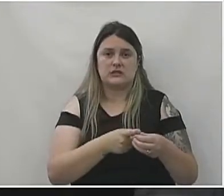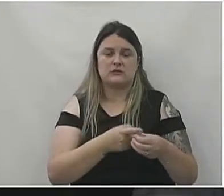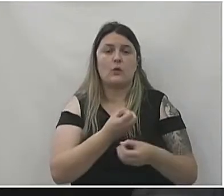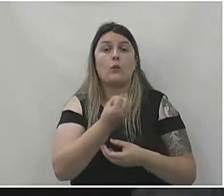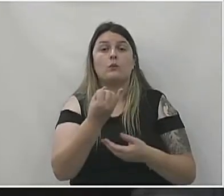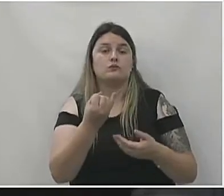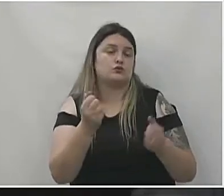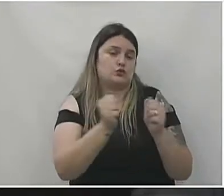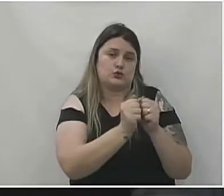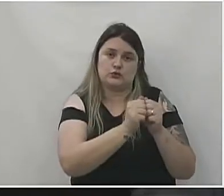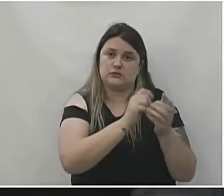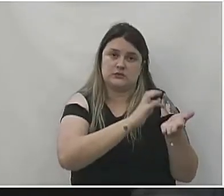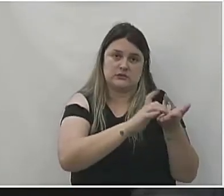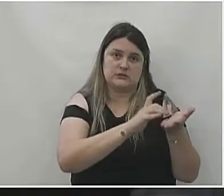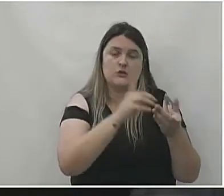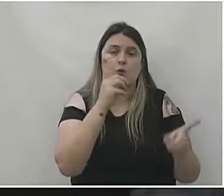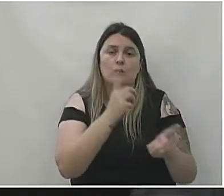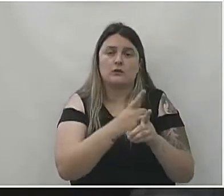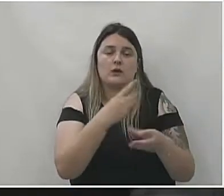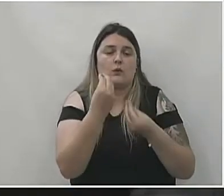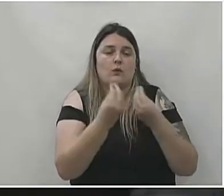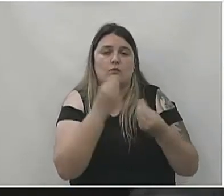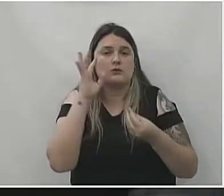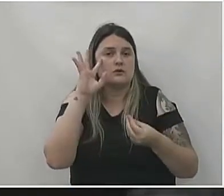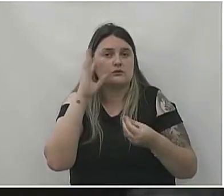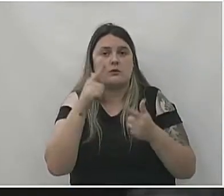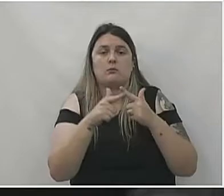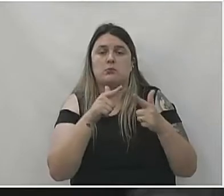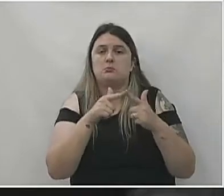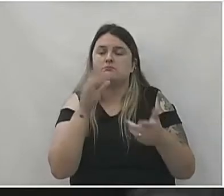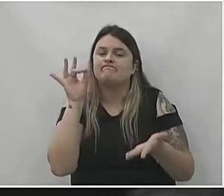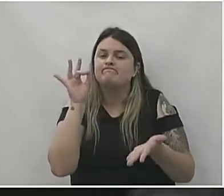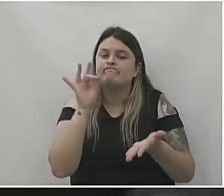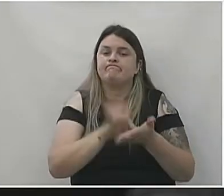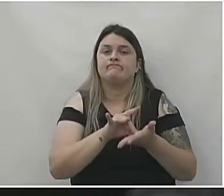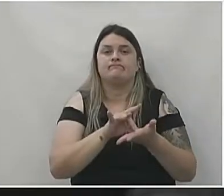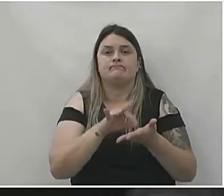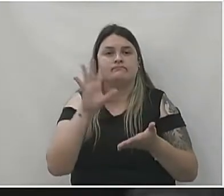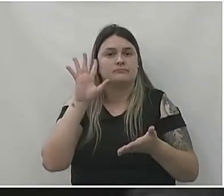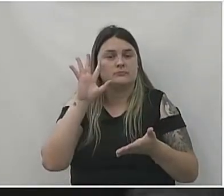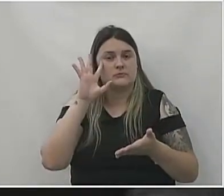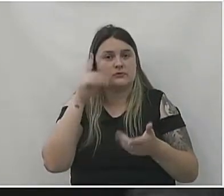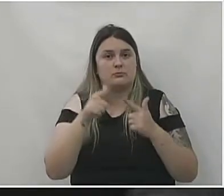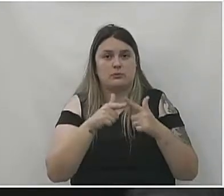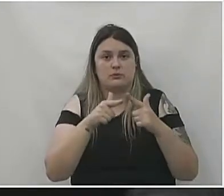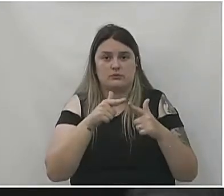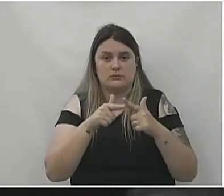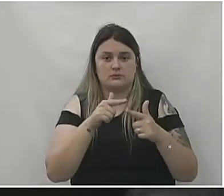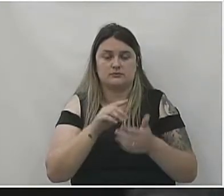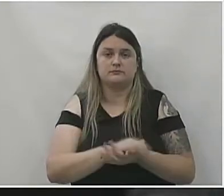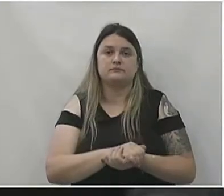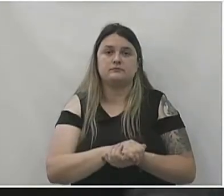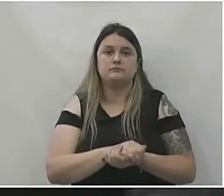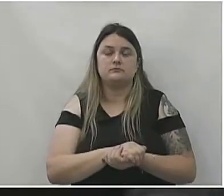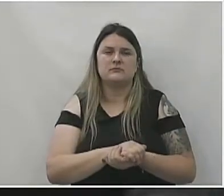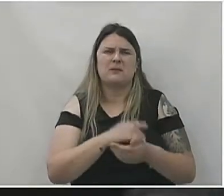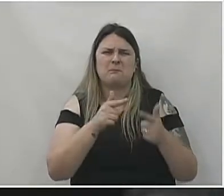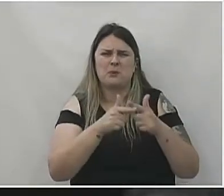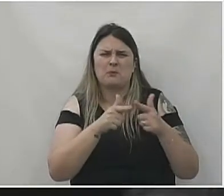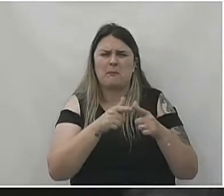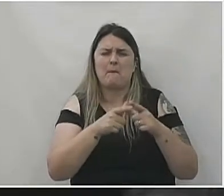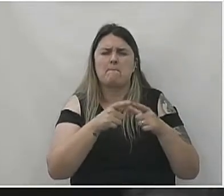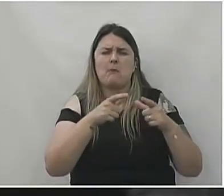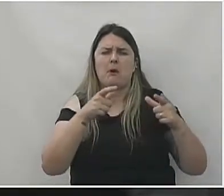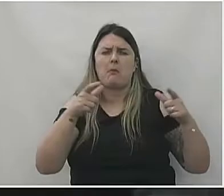secretarias e achar realmente uma solução definitiva para resolver esse problema. senhor vereador. Esse problema que só